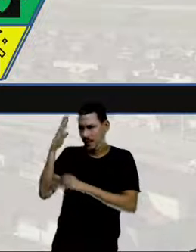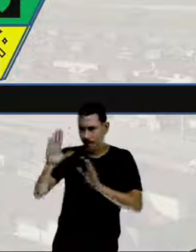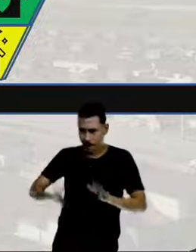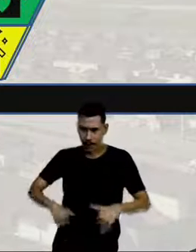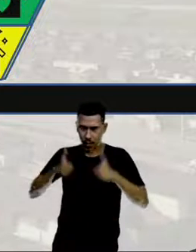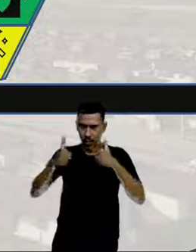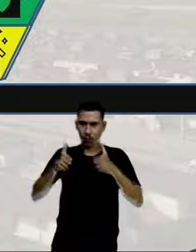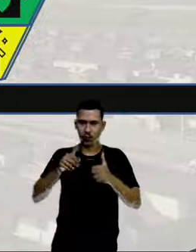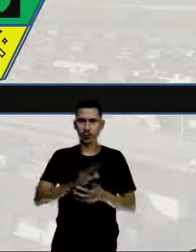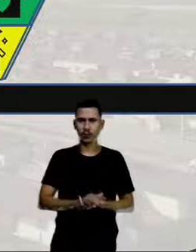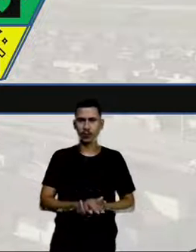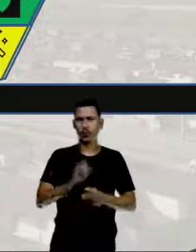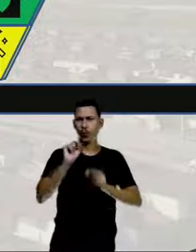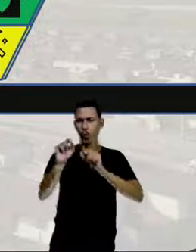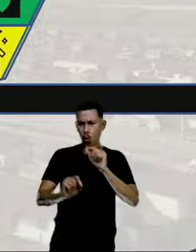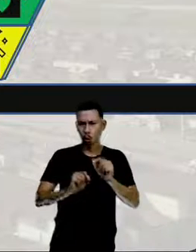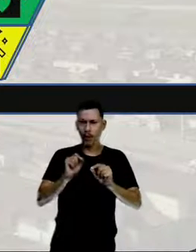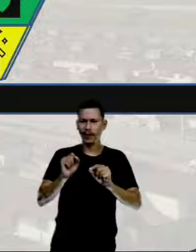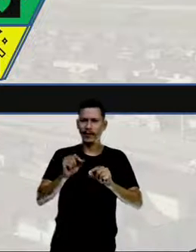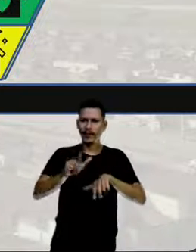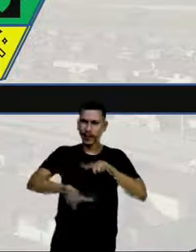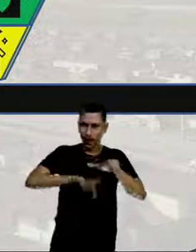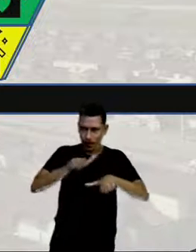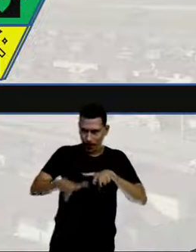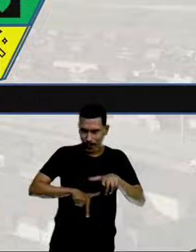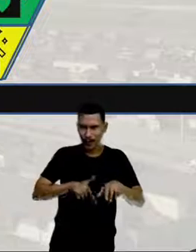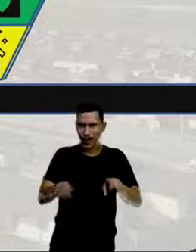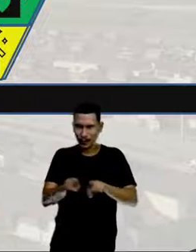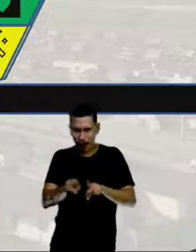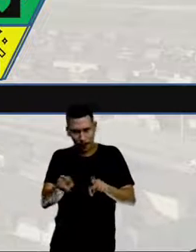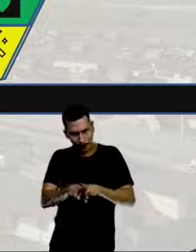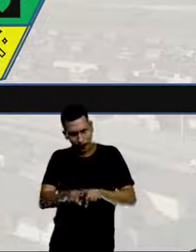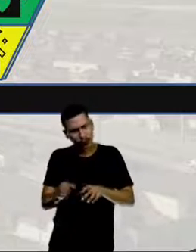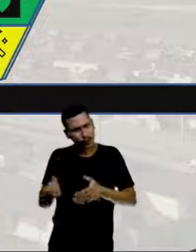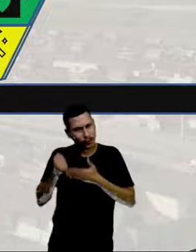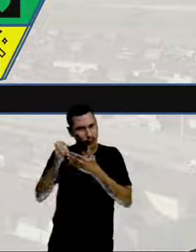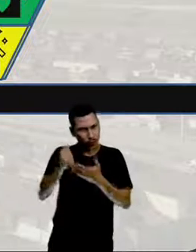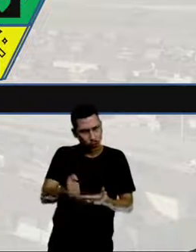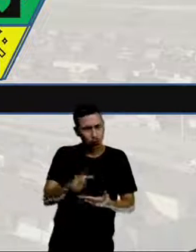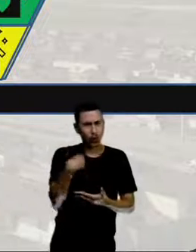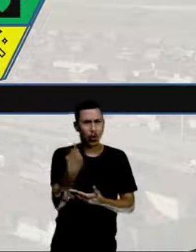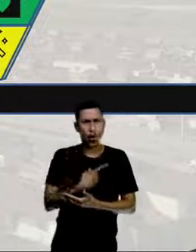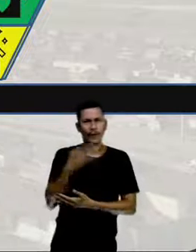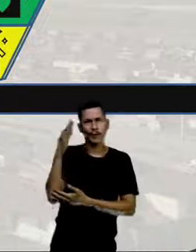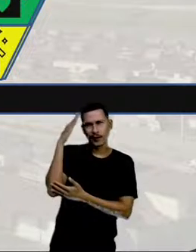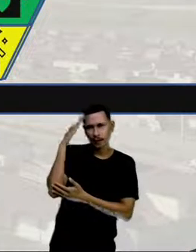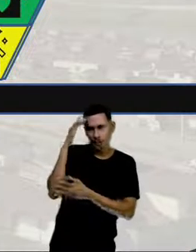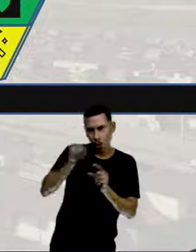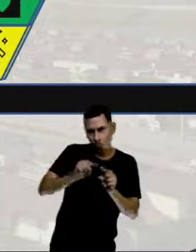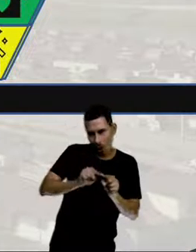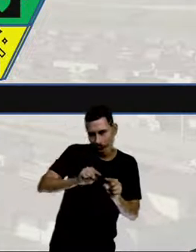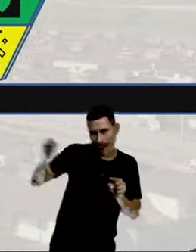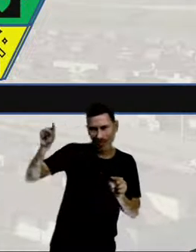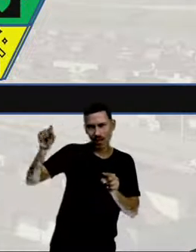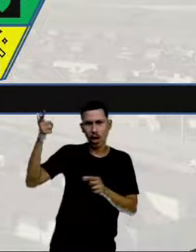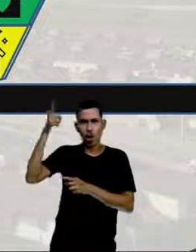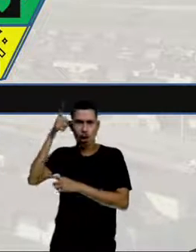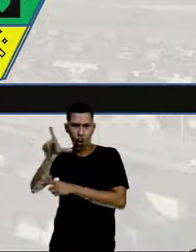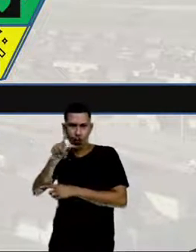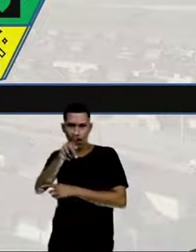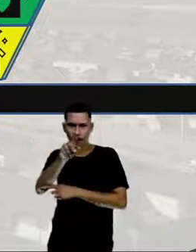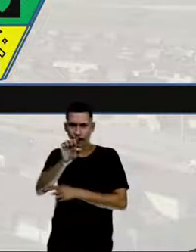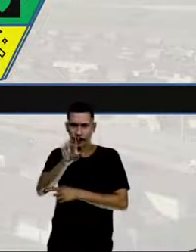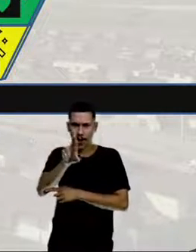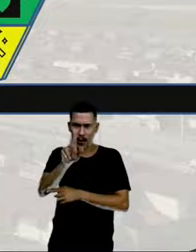O que a gente vai trabalhar também serve quando a gente tem outra reta, outra rua perpendicular.